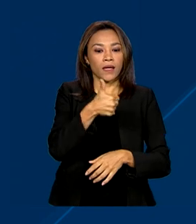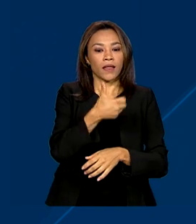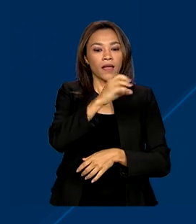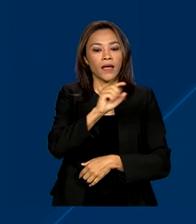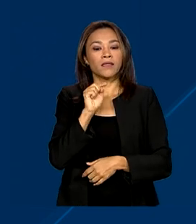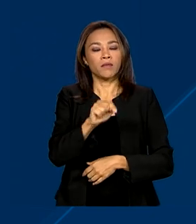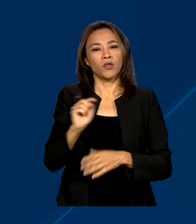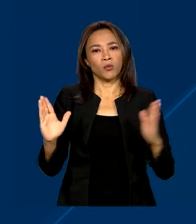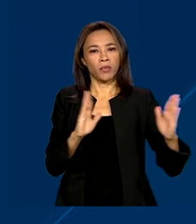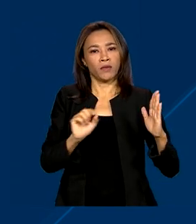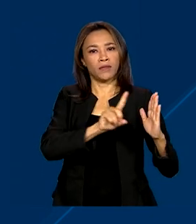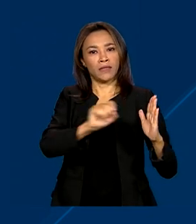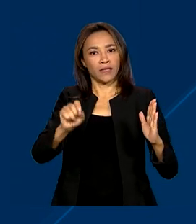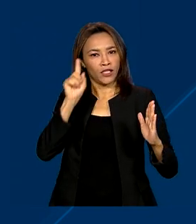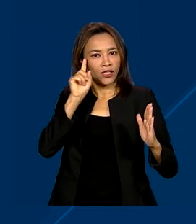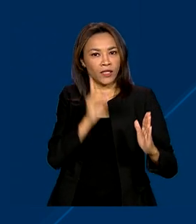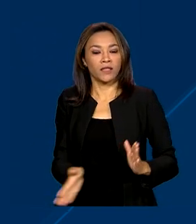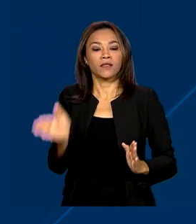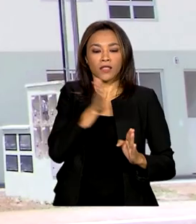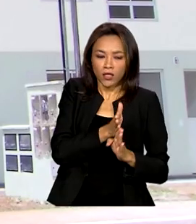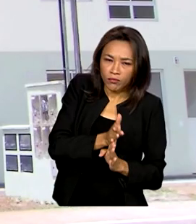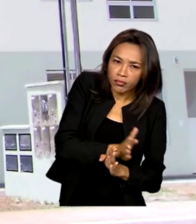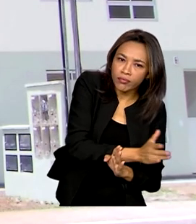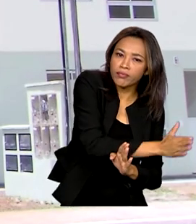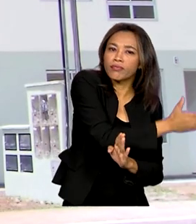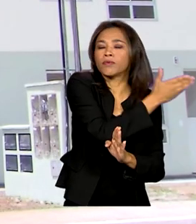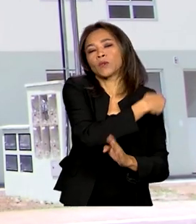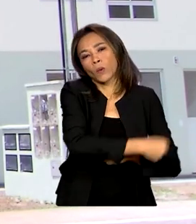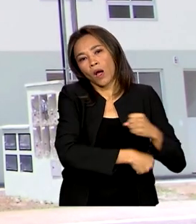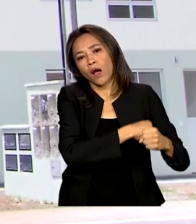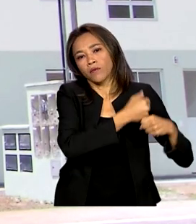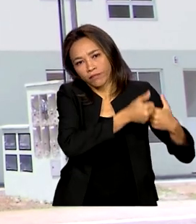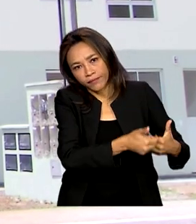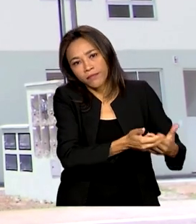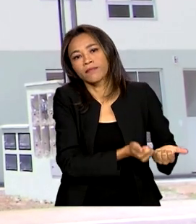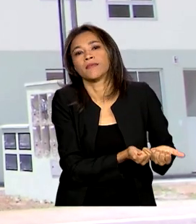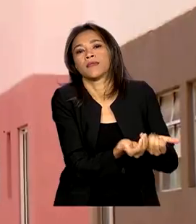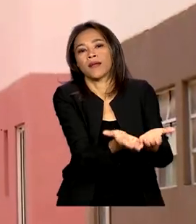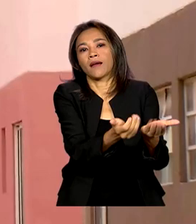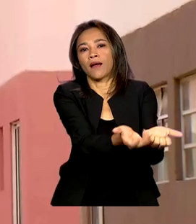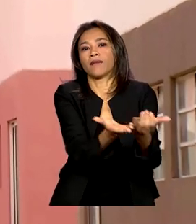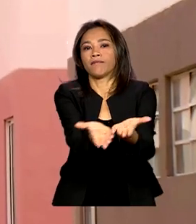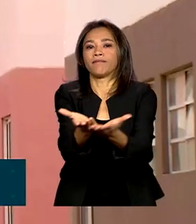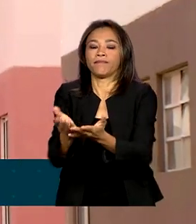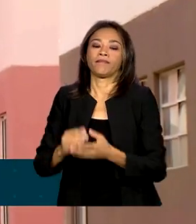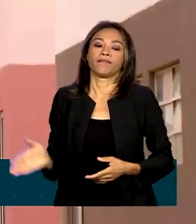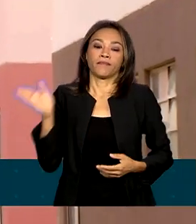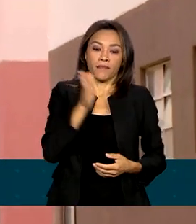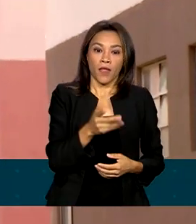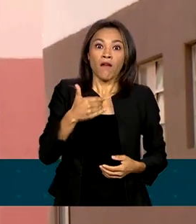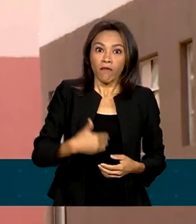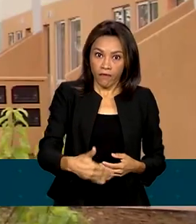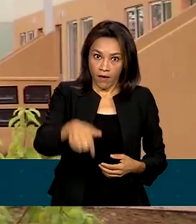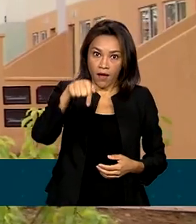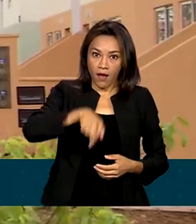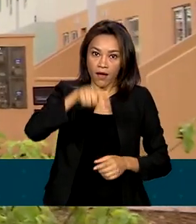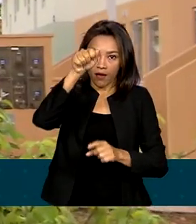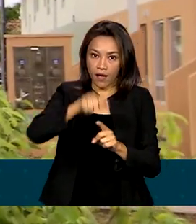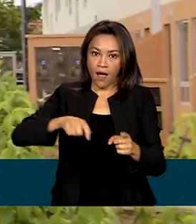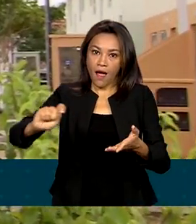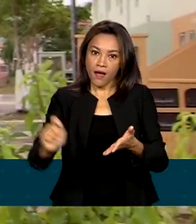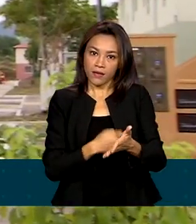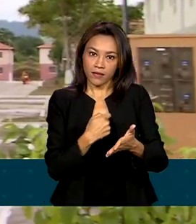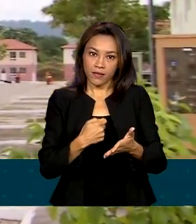primeiros 100 dias e o restante ao longo do ano. Nesta terça-feira, o presidente Lula vai assinar uma ordem de serviço para a